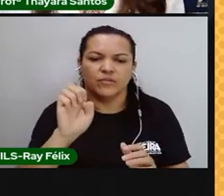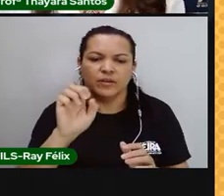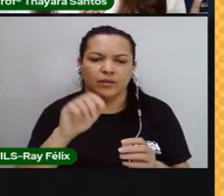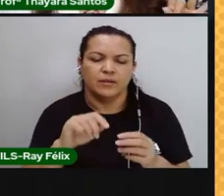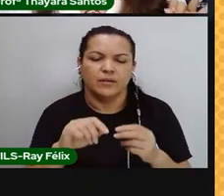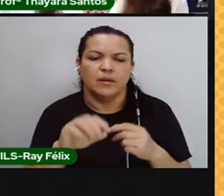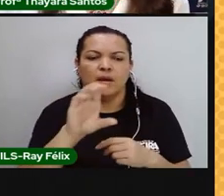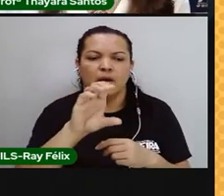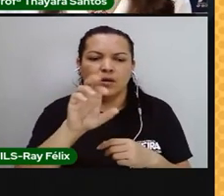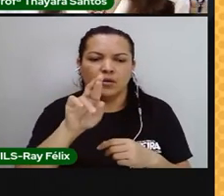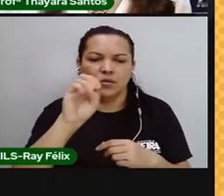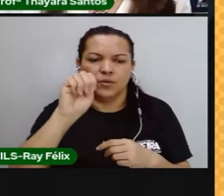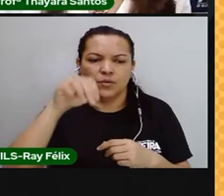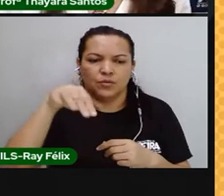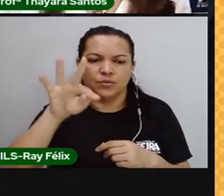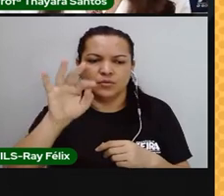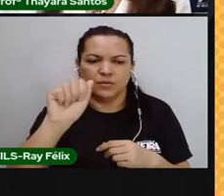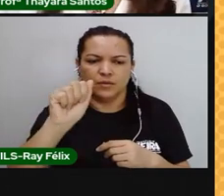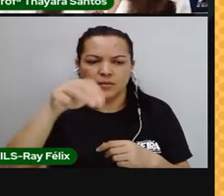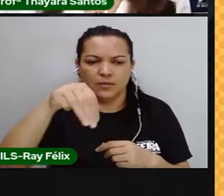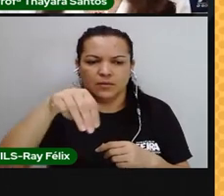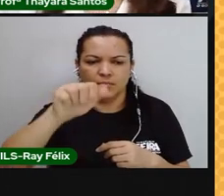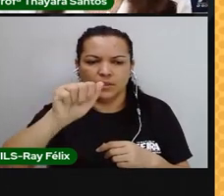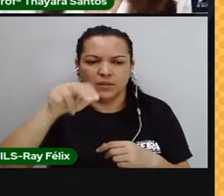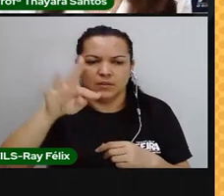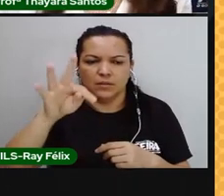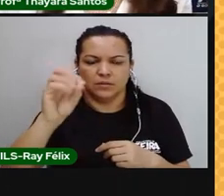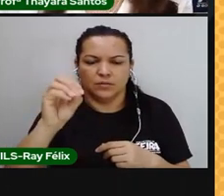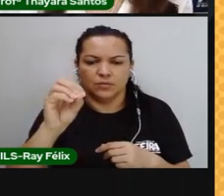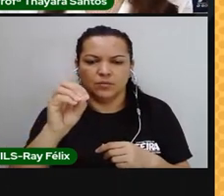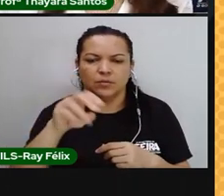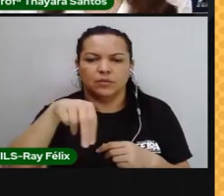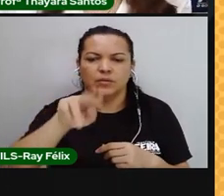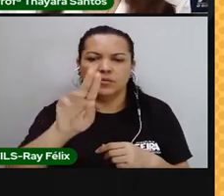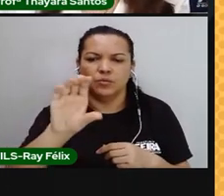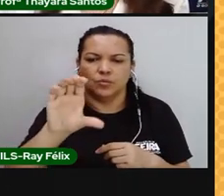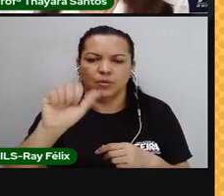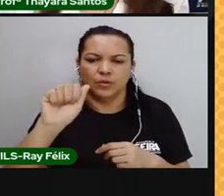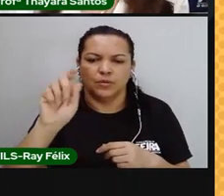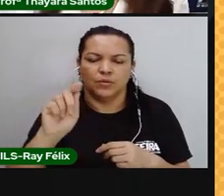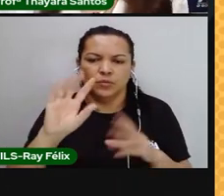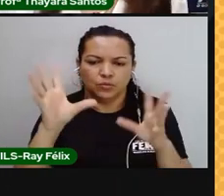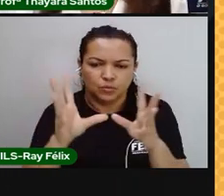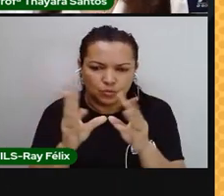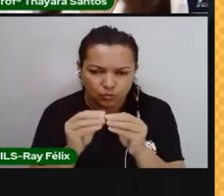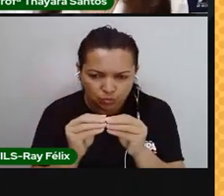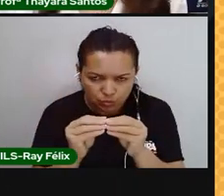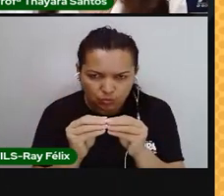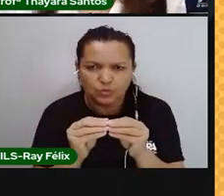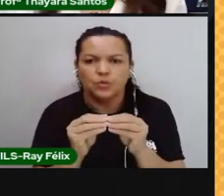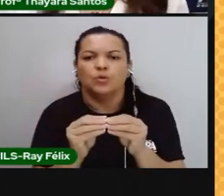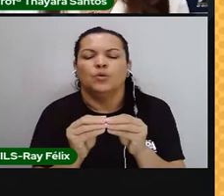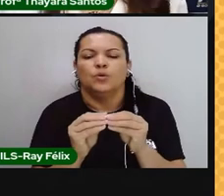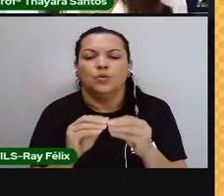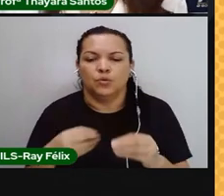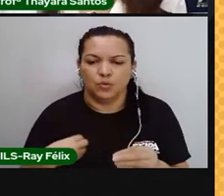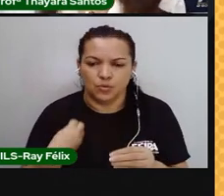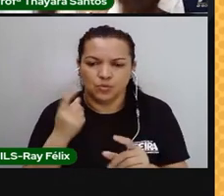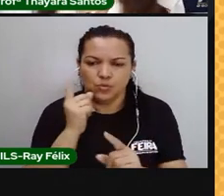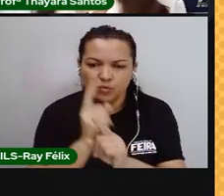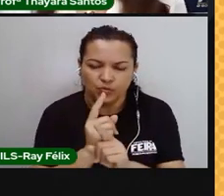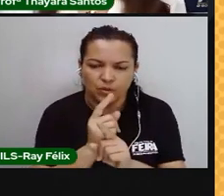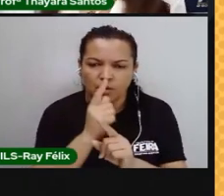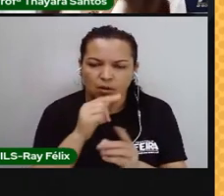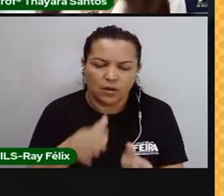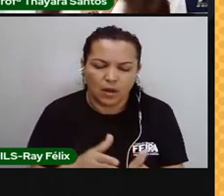terrestre, o manto e o núcleo. E o conjunto de todos os ambientes onde a gente encontra seres vivos, que estão na água,